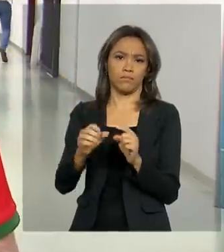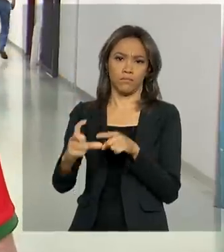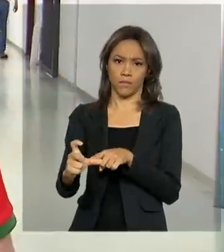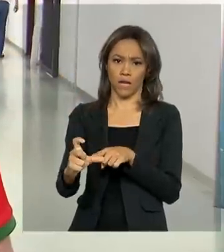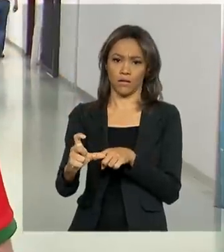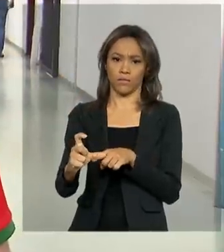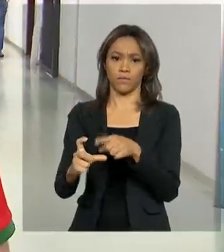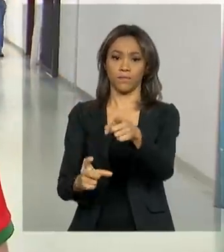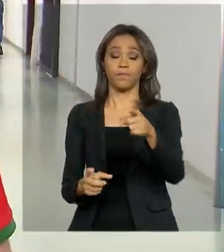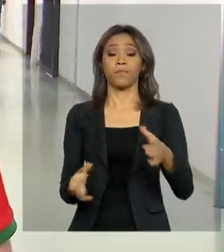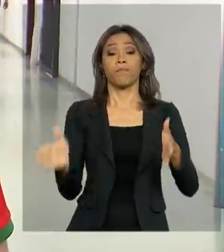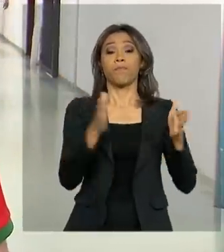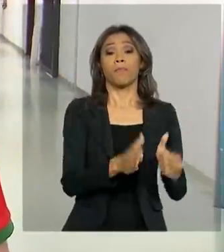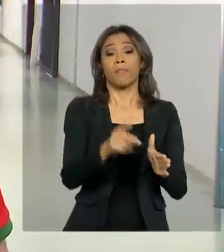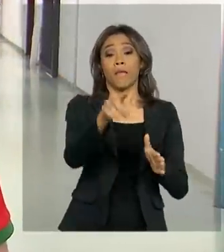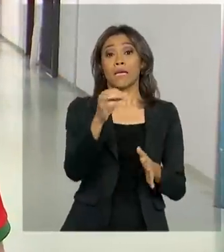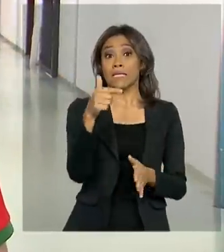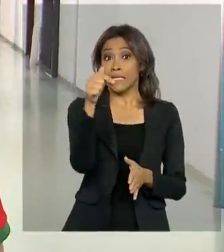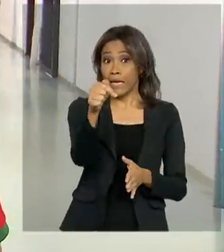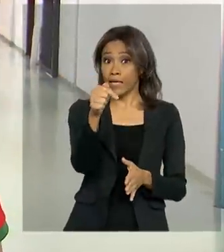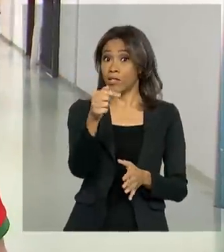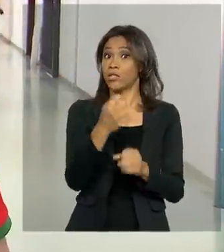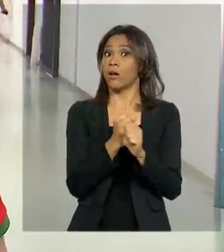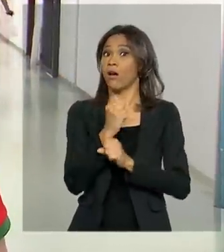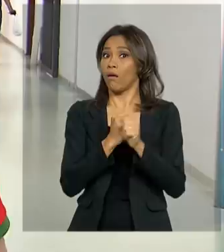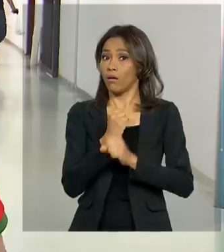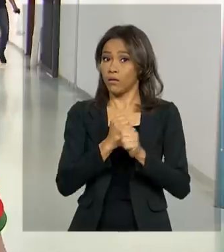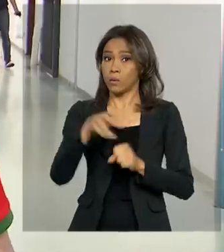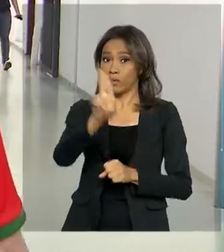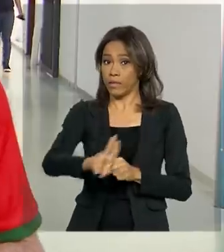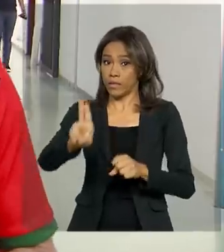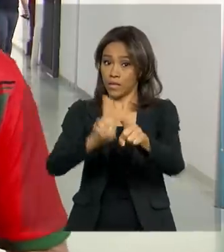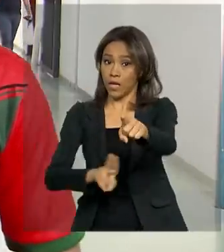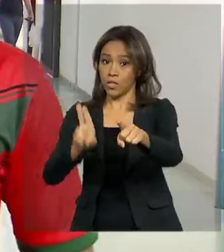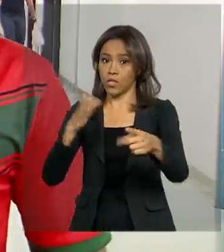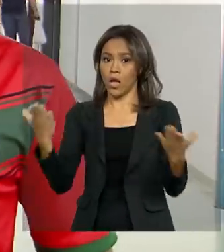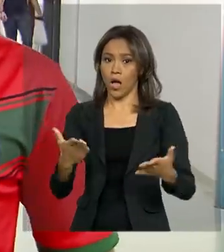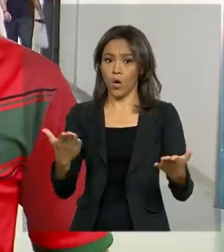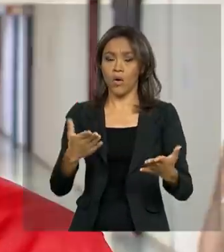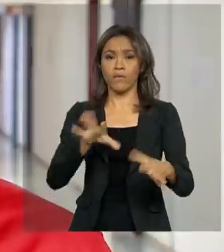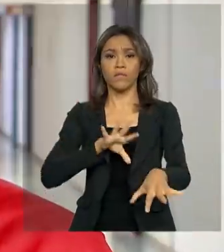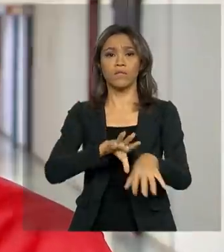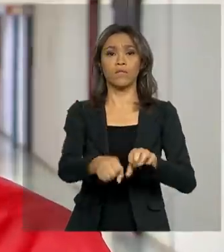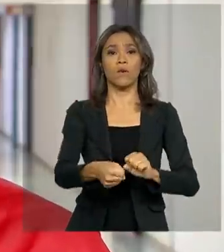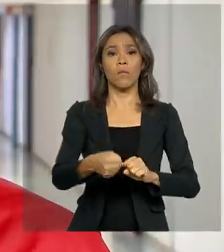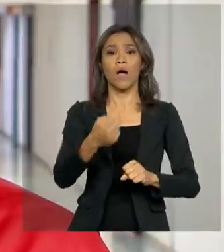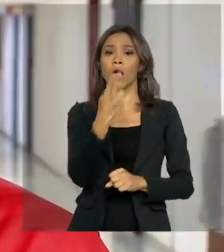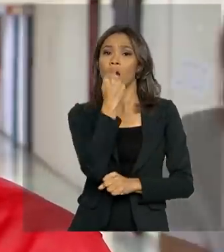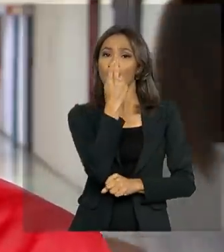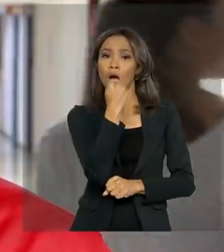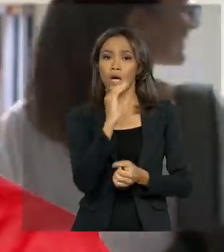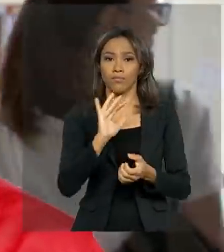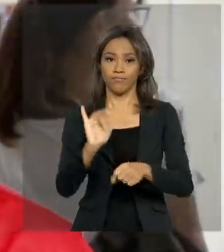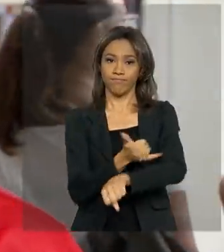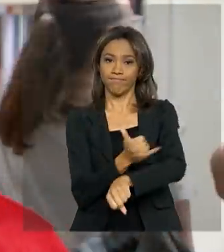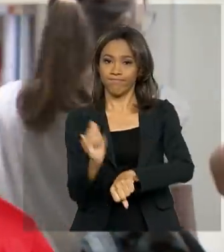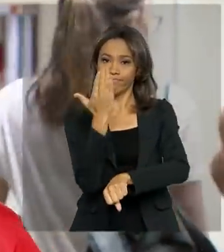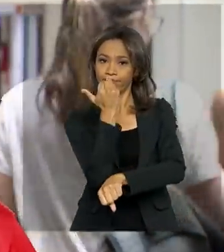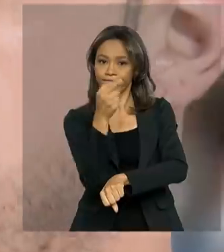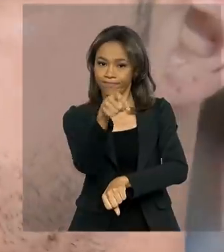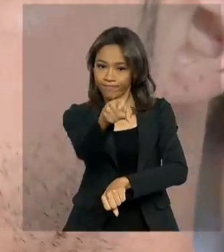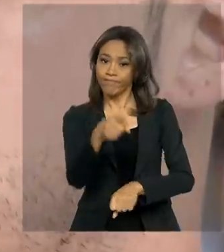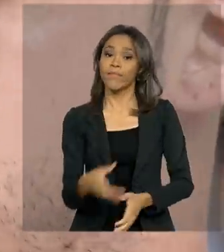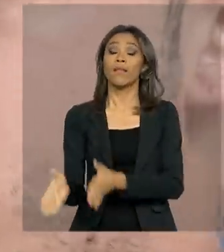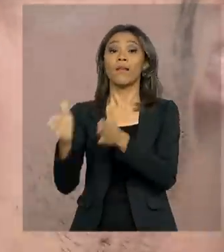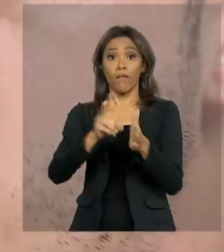Depois de sete anos na Universidade de Brasília, Matheus está concluindo a graduação em nutrição. No domingo, vai fazer o ENAD, o